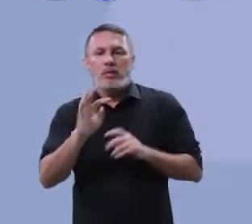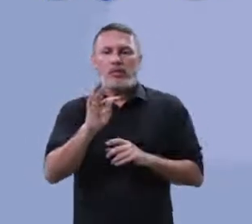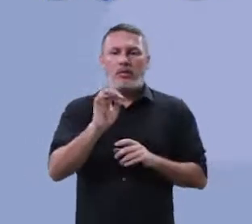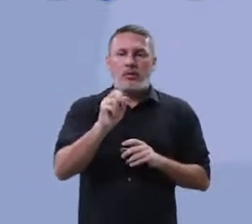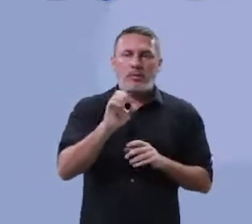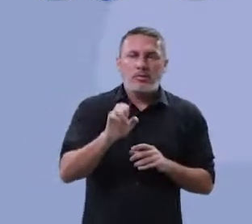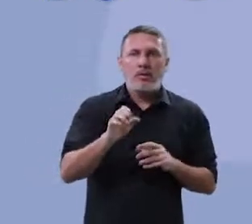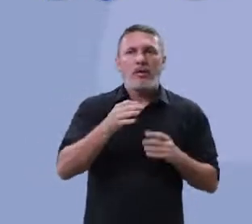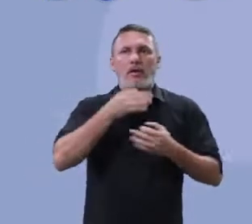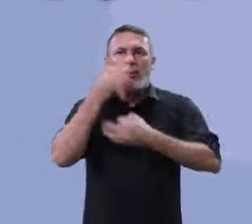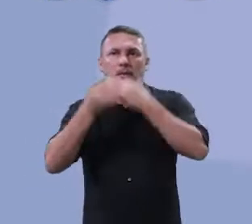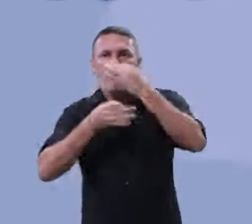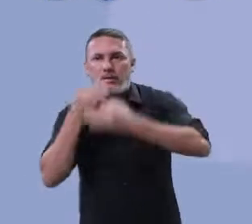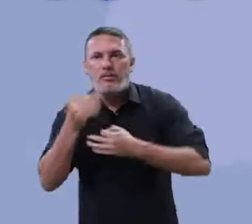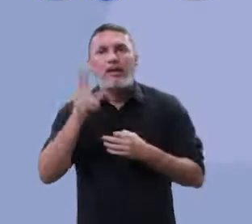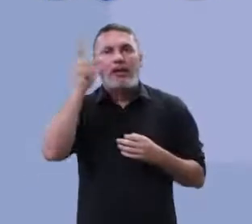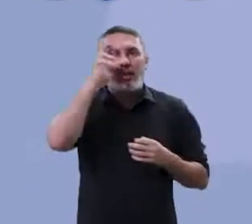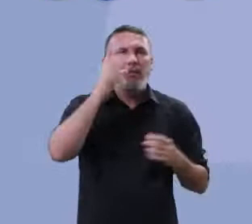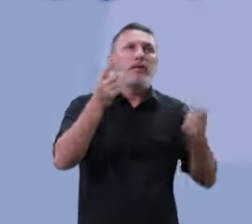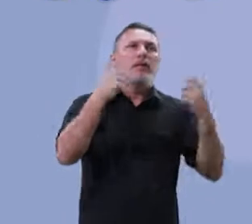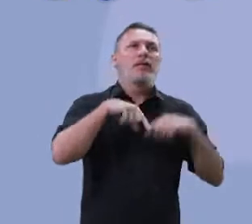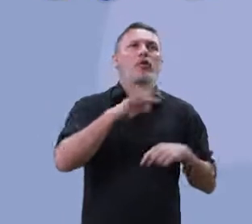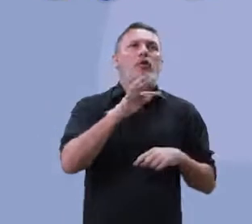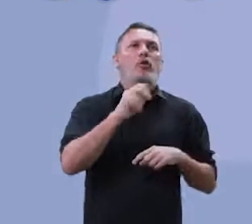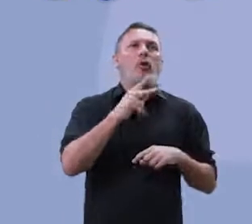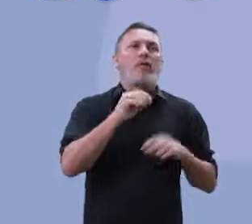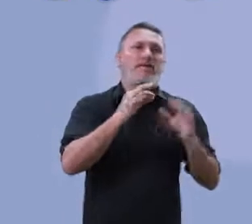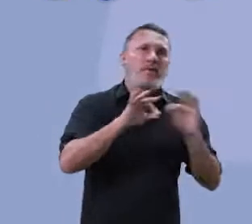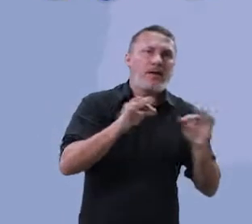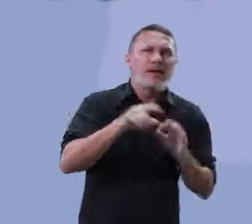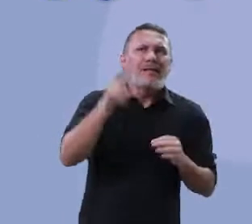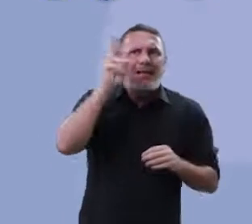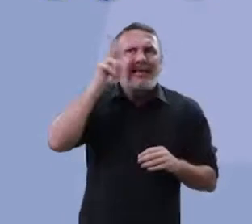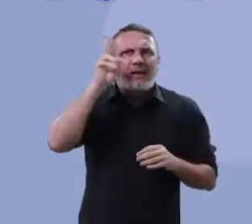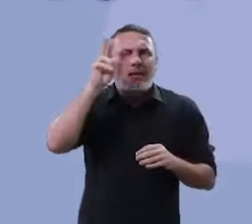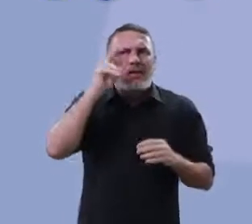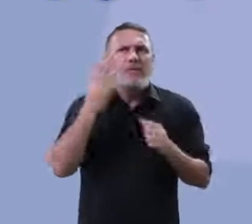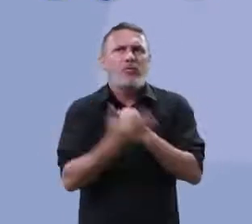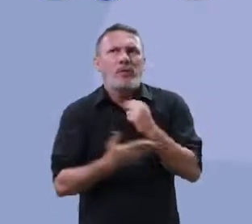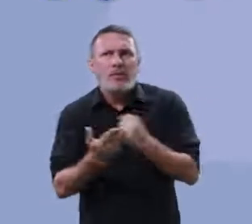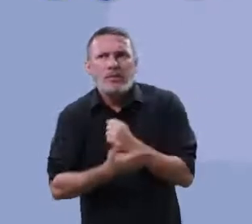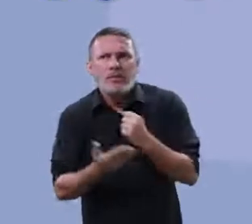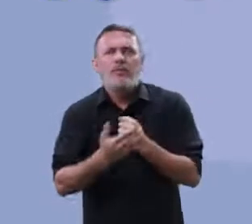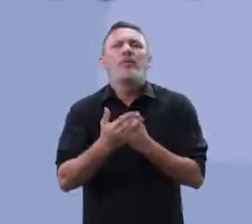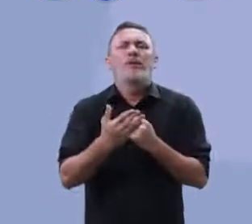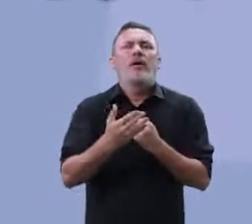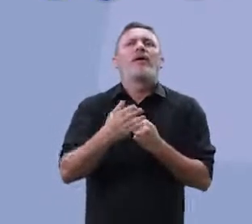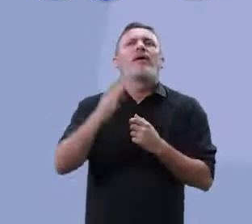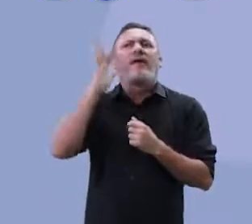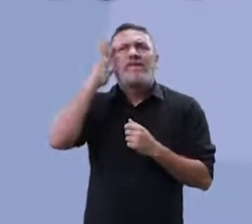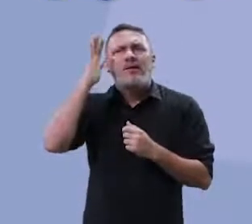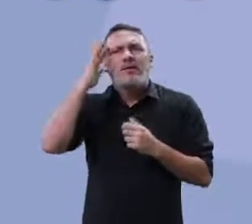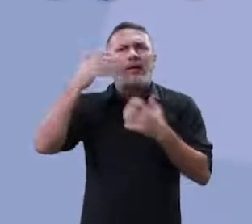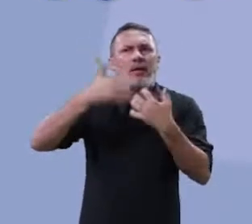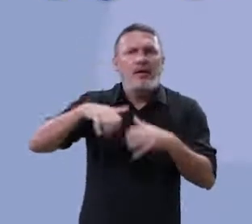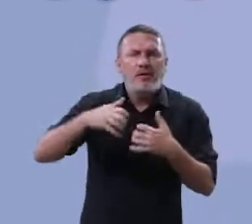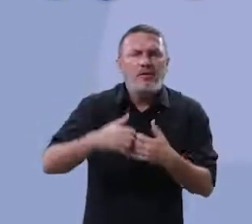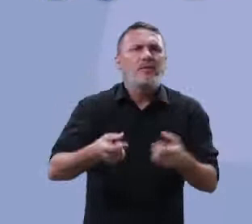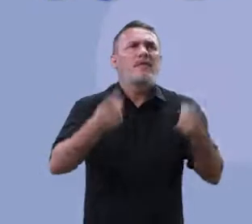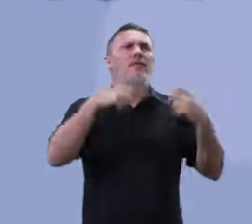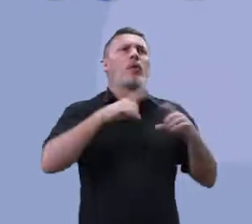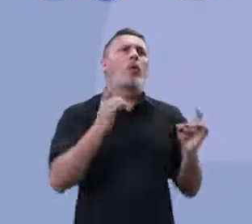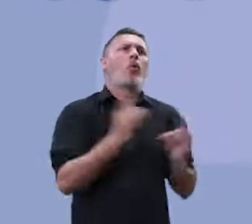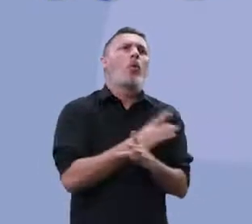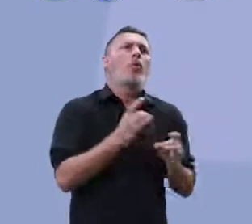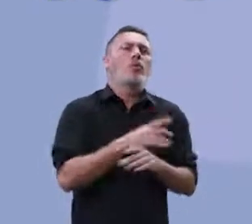e tese, antecipação argumentativa. Tópico frasal, aí pensa aí, pensa aí, fundamentação, pensa aí, reflexão crítica.